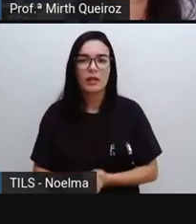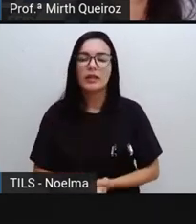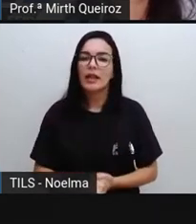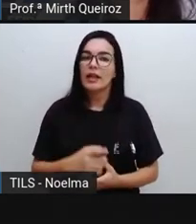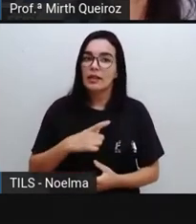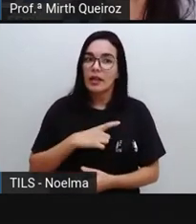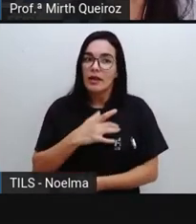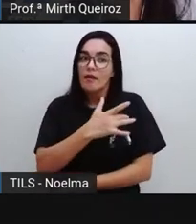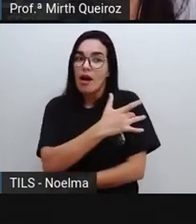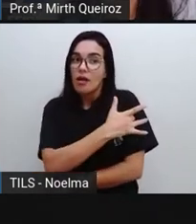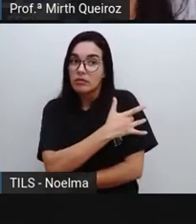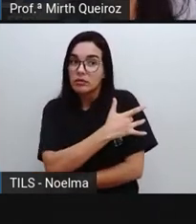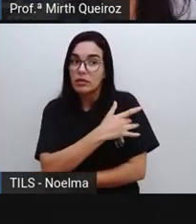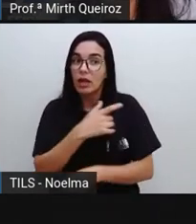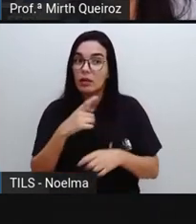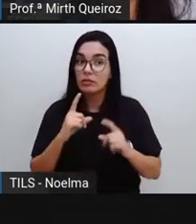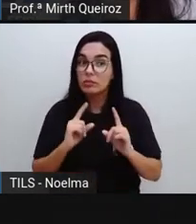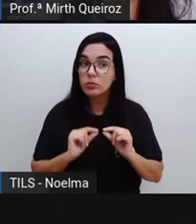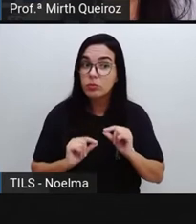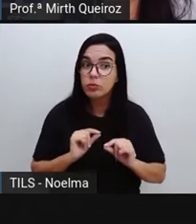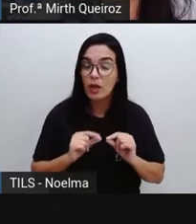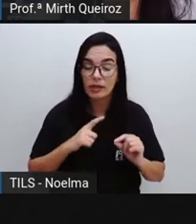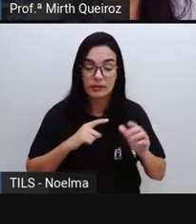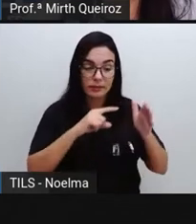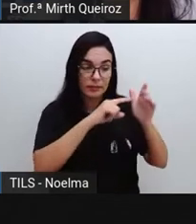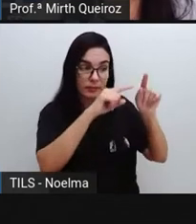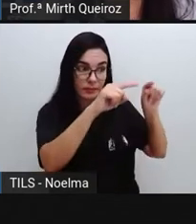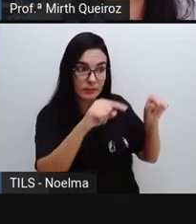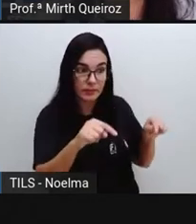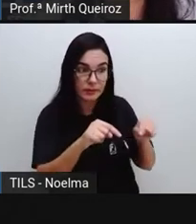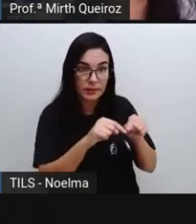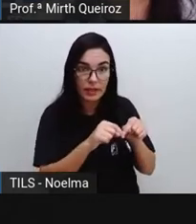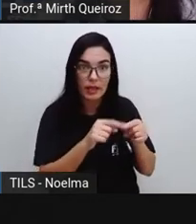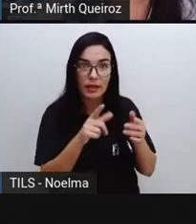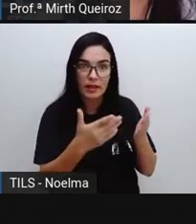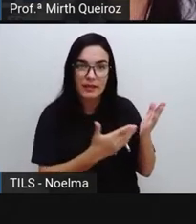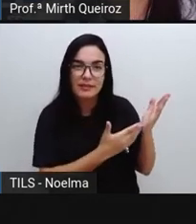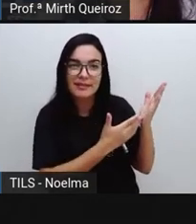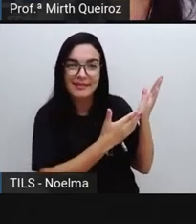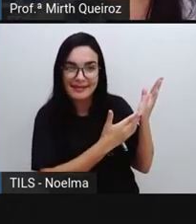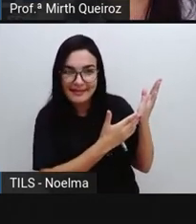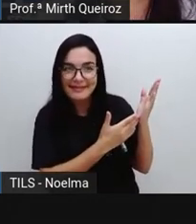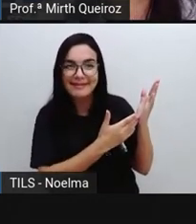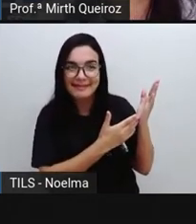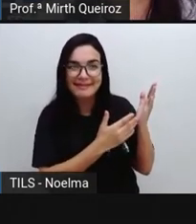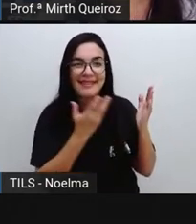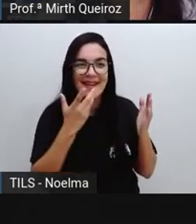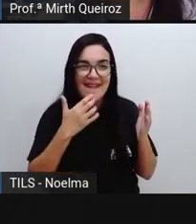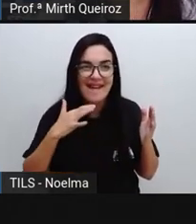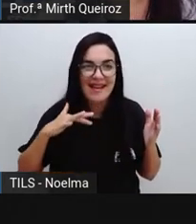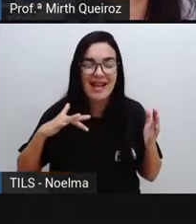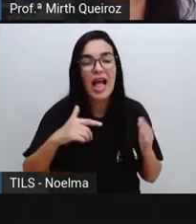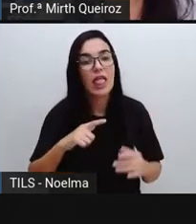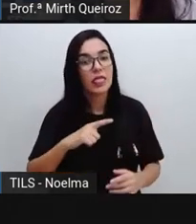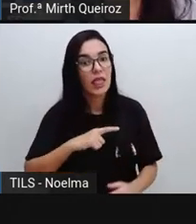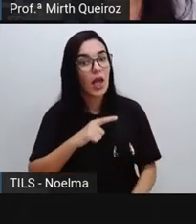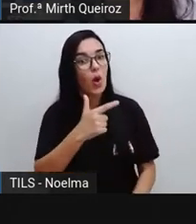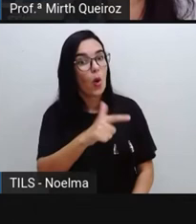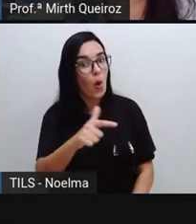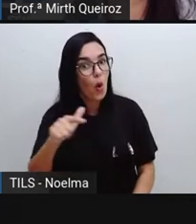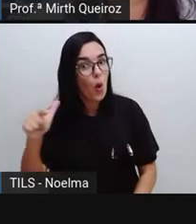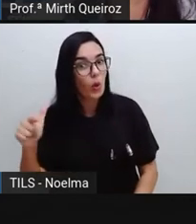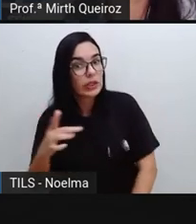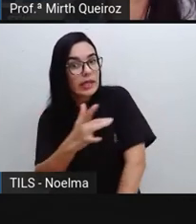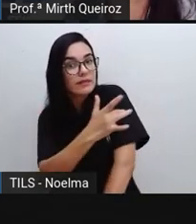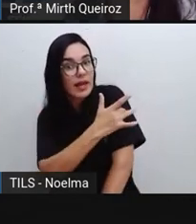vacinas determinadas na caderneta, né? Que é essa caderneta aí pra infância da gente tem outras vacinas